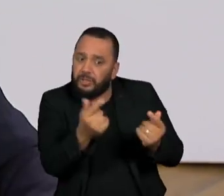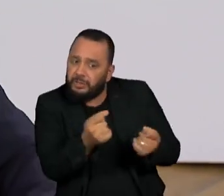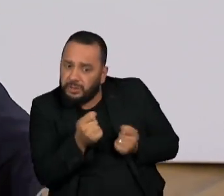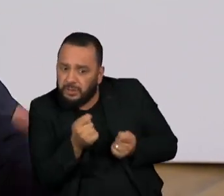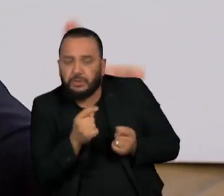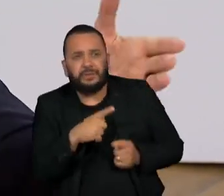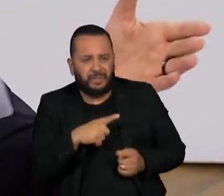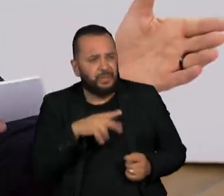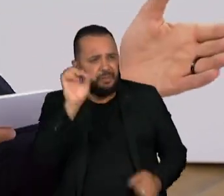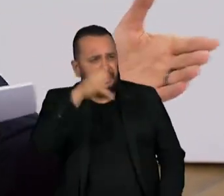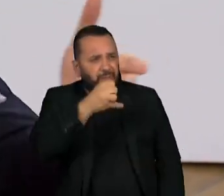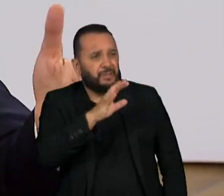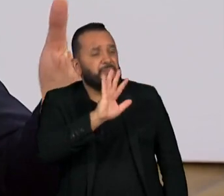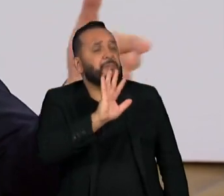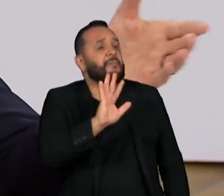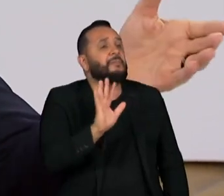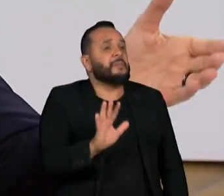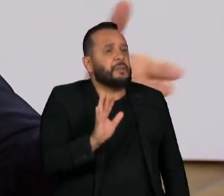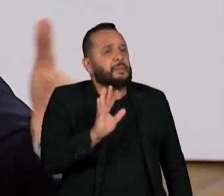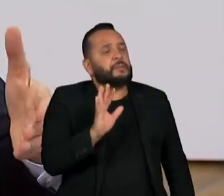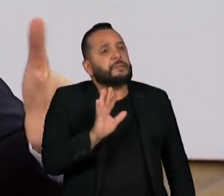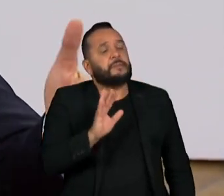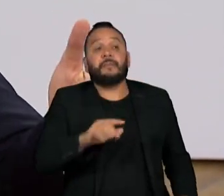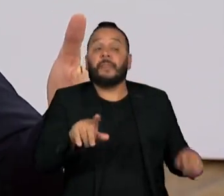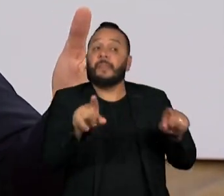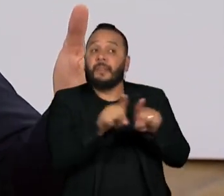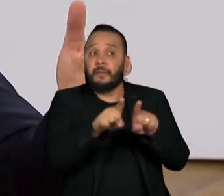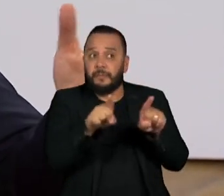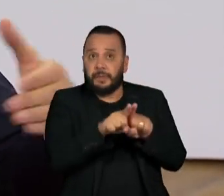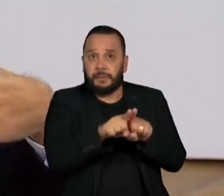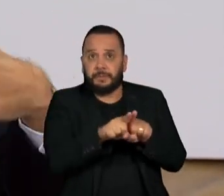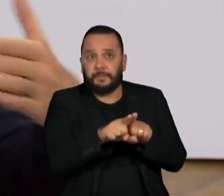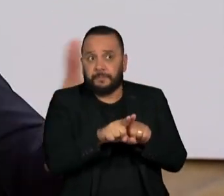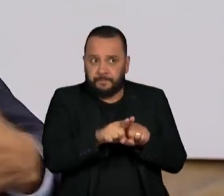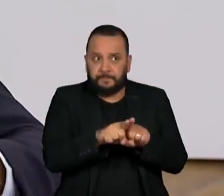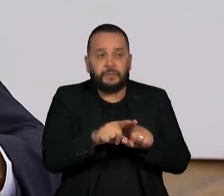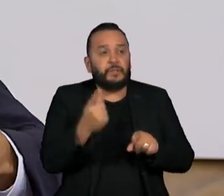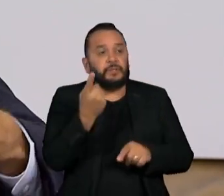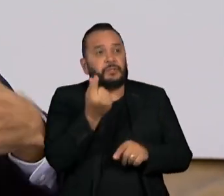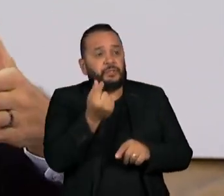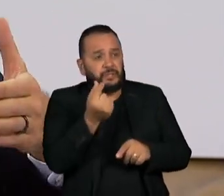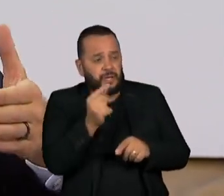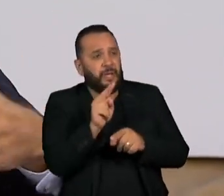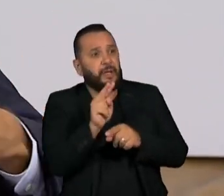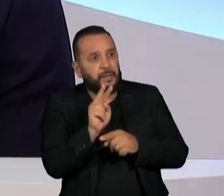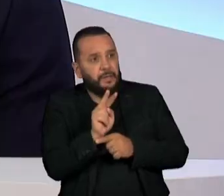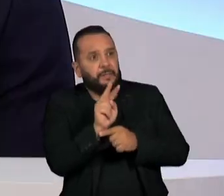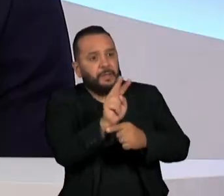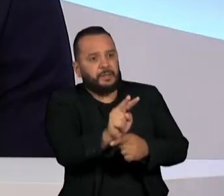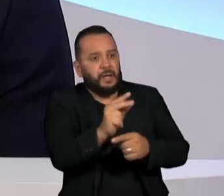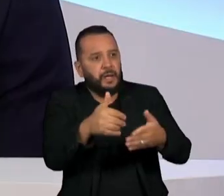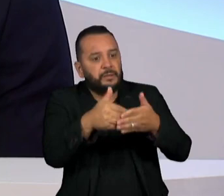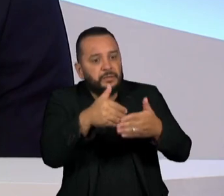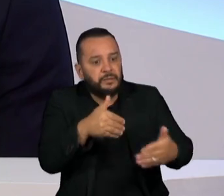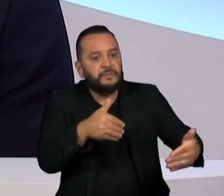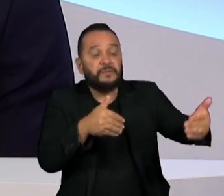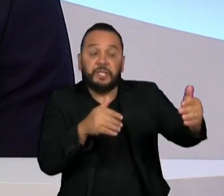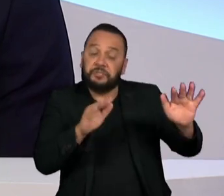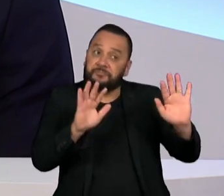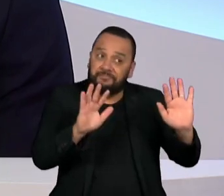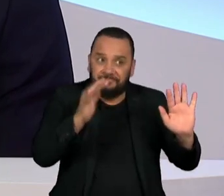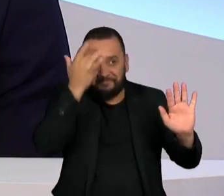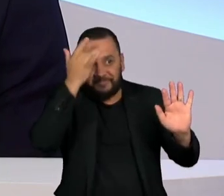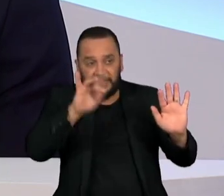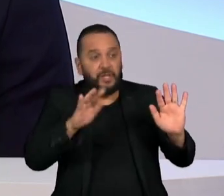temporária. A questão é a seguinte, isso afeta de forma estrutural o crédito, para frente, a gente acha que, pelo menos é o que eu recebi,